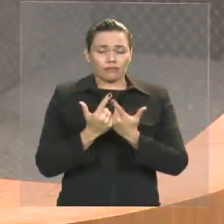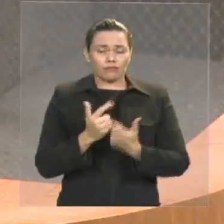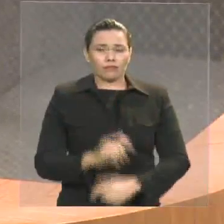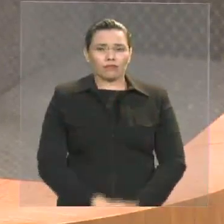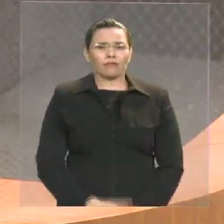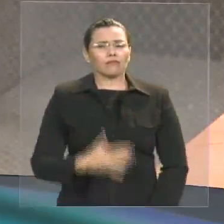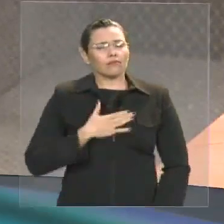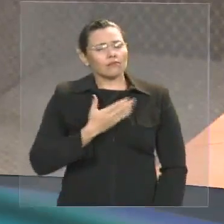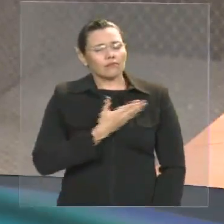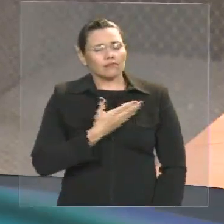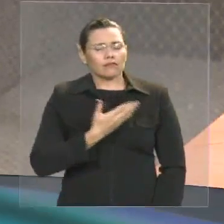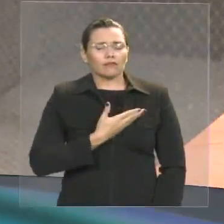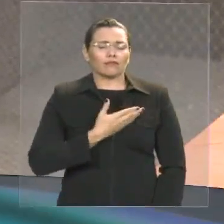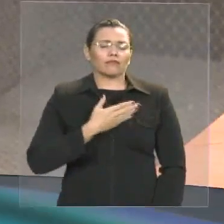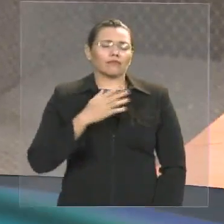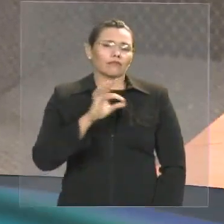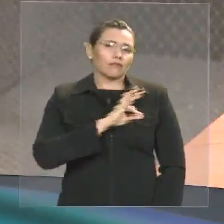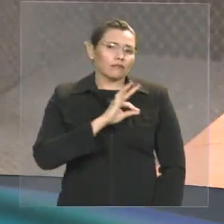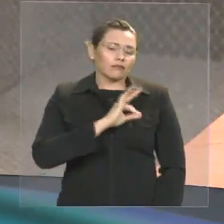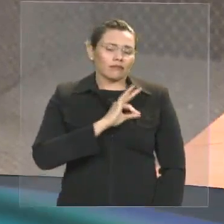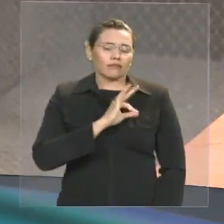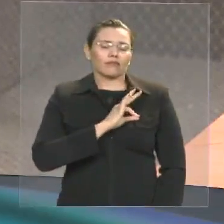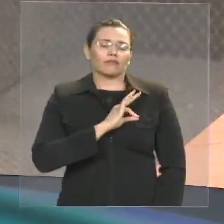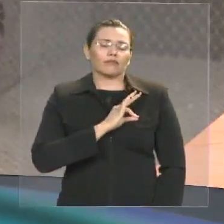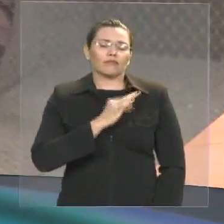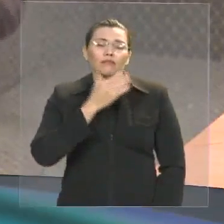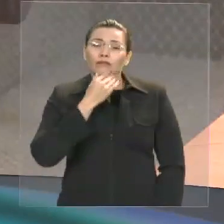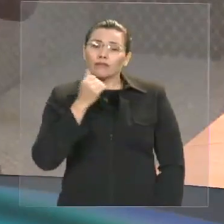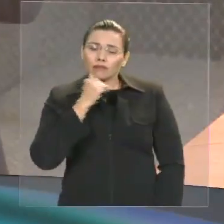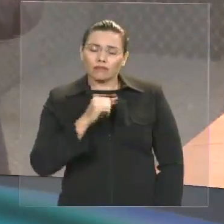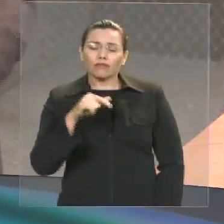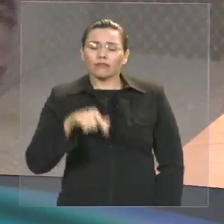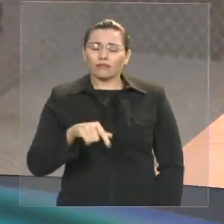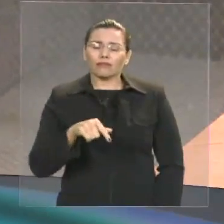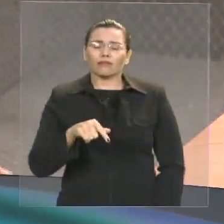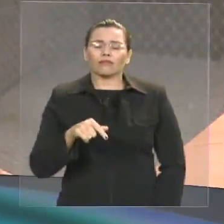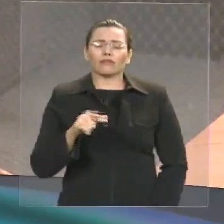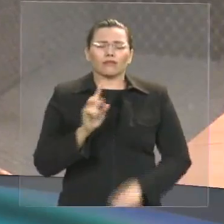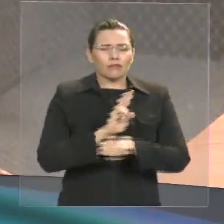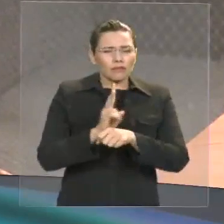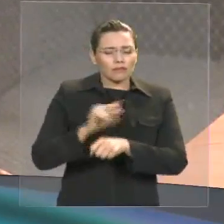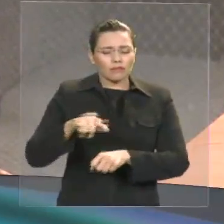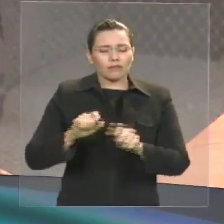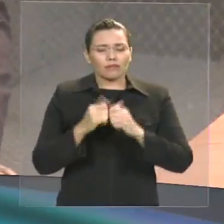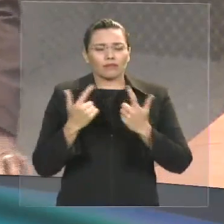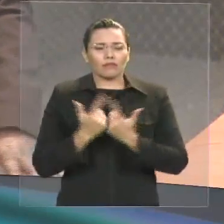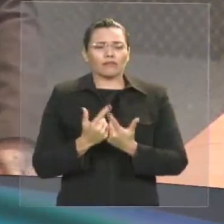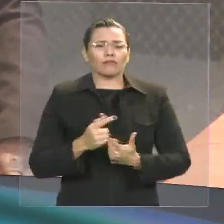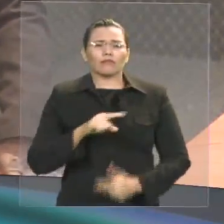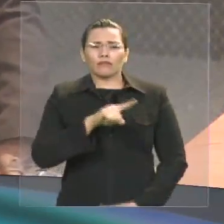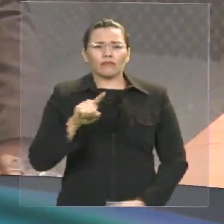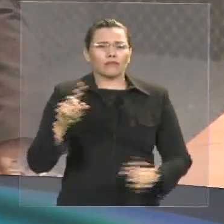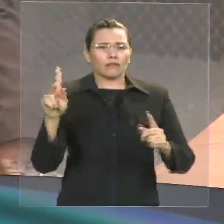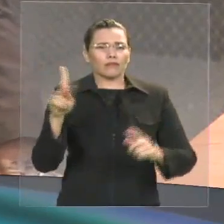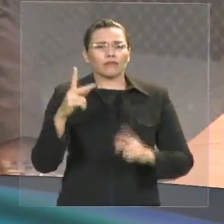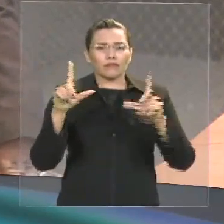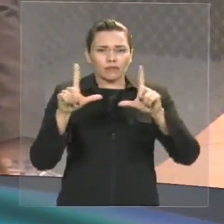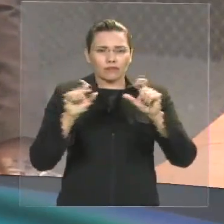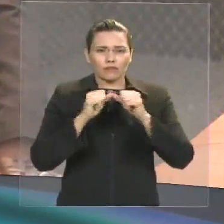policiais, bombeiros, militares, que fazem a segurança dessa casa, e a todos que estão nos assistindo, meu março corjão, bom dia.